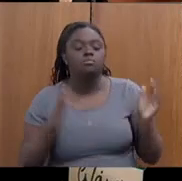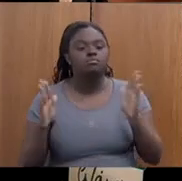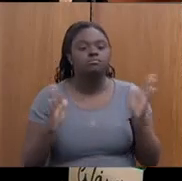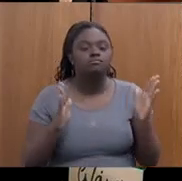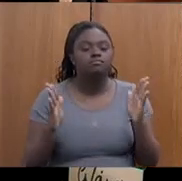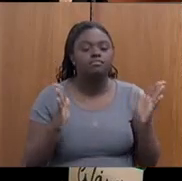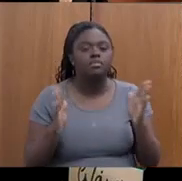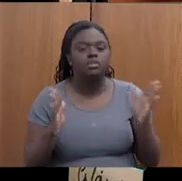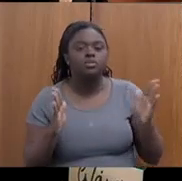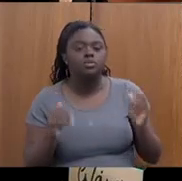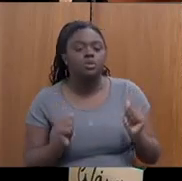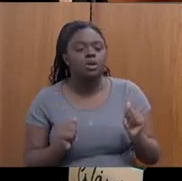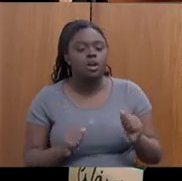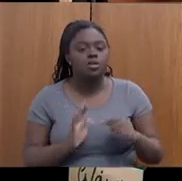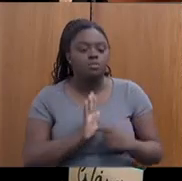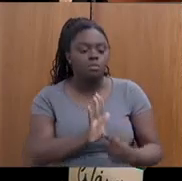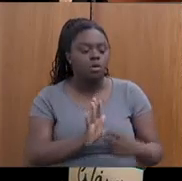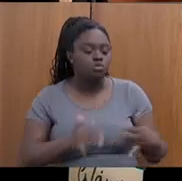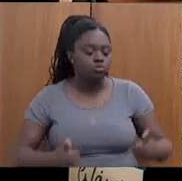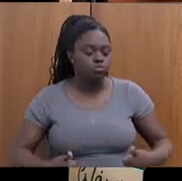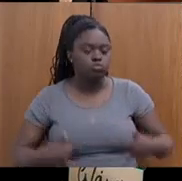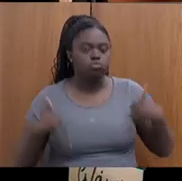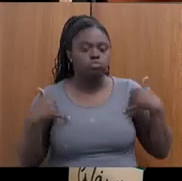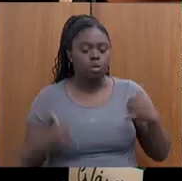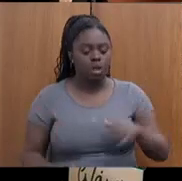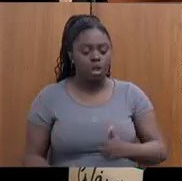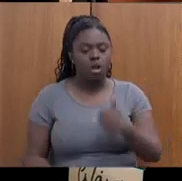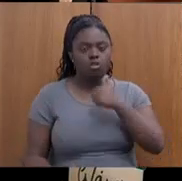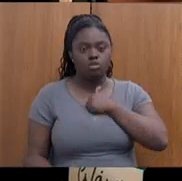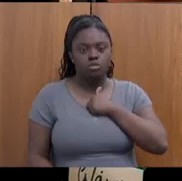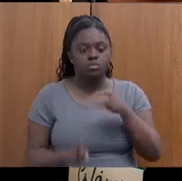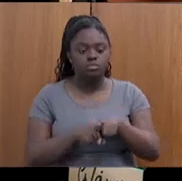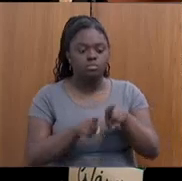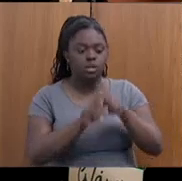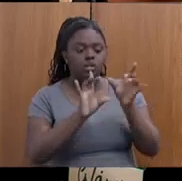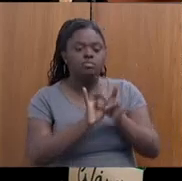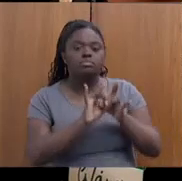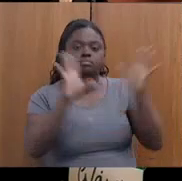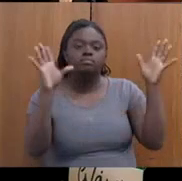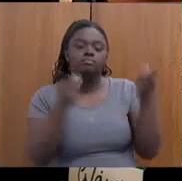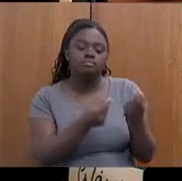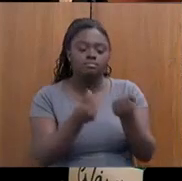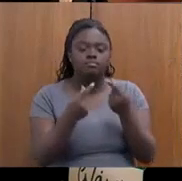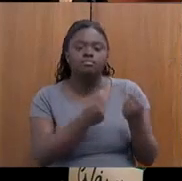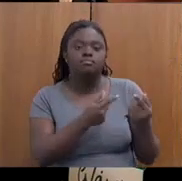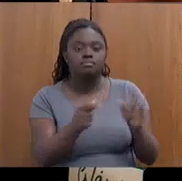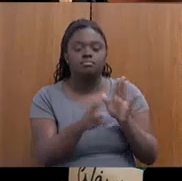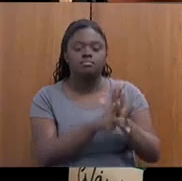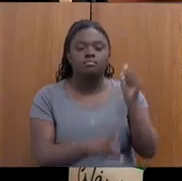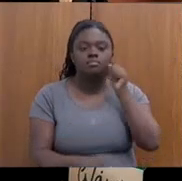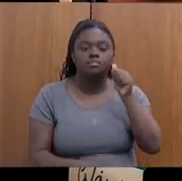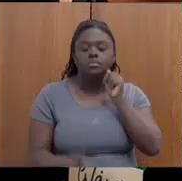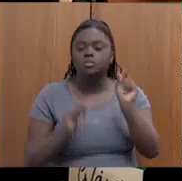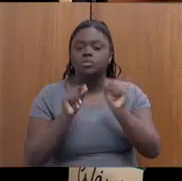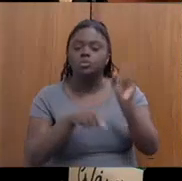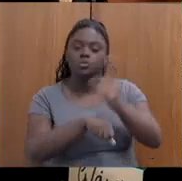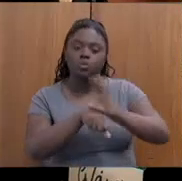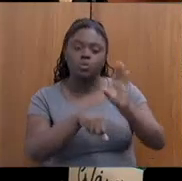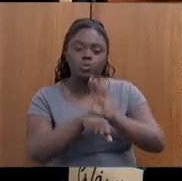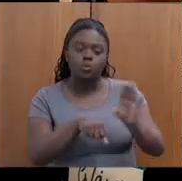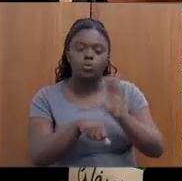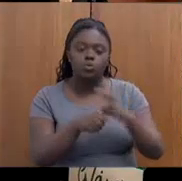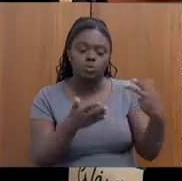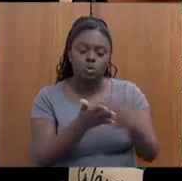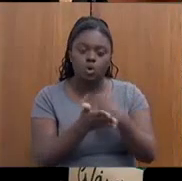promove a elevação de autoestima, autonomia e independência financeira das mulheres. Então, é um curso de corte e costura, mas ele não